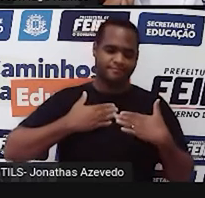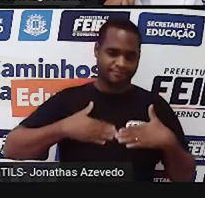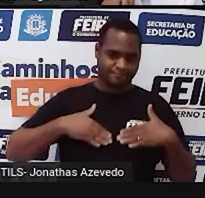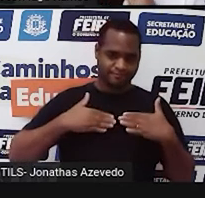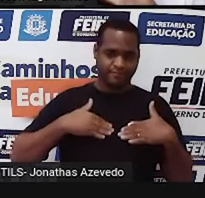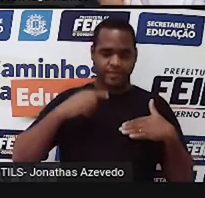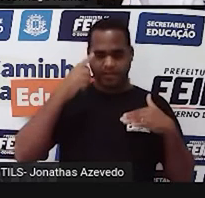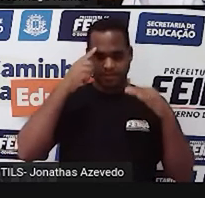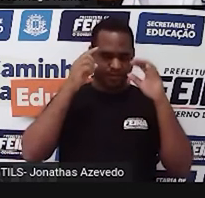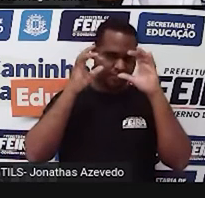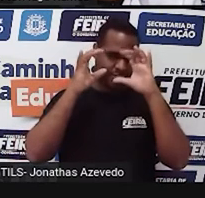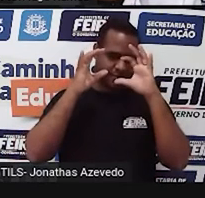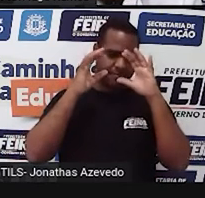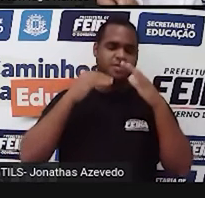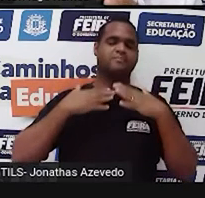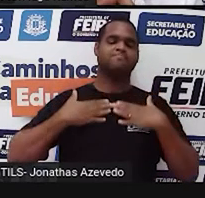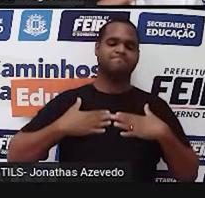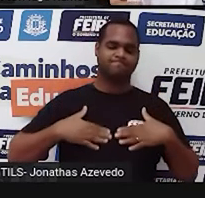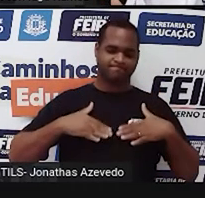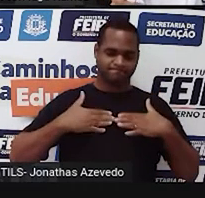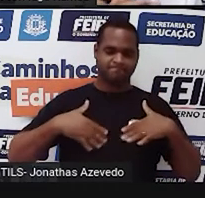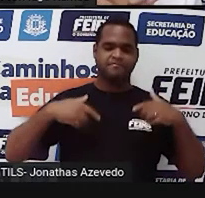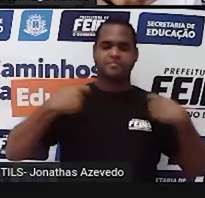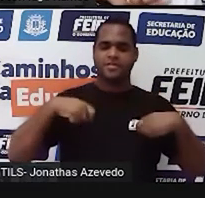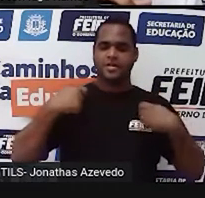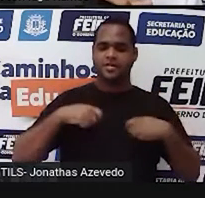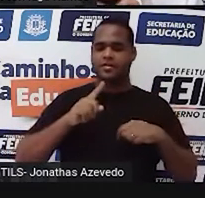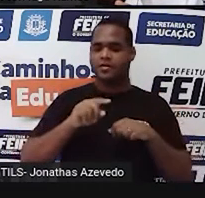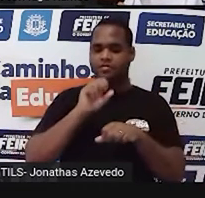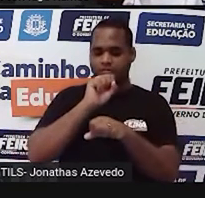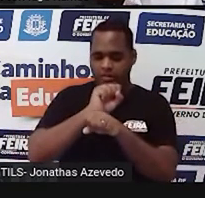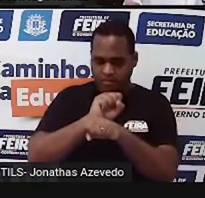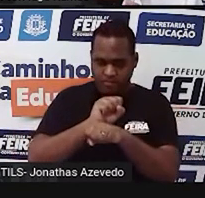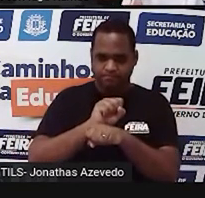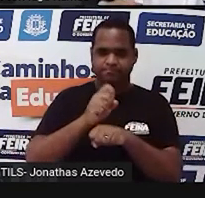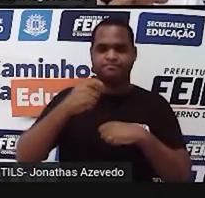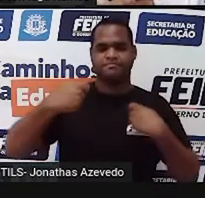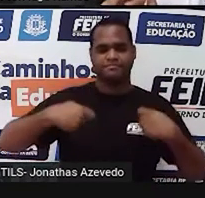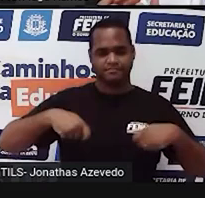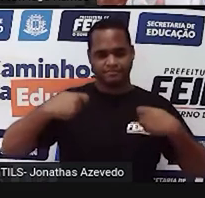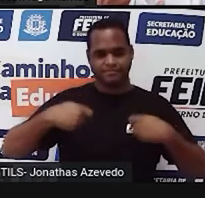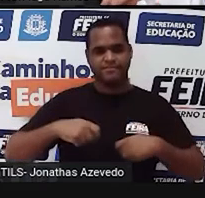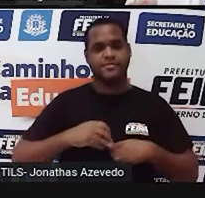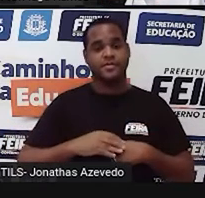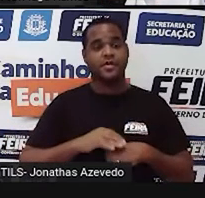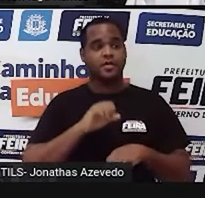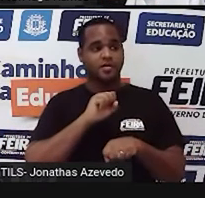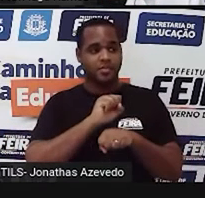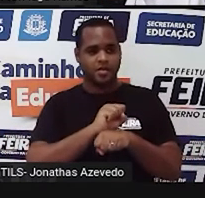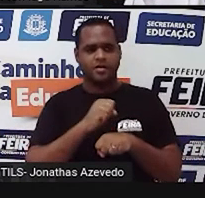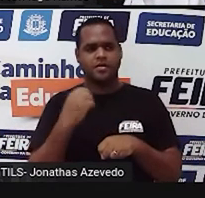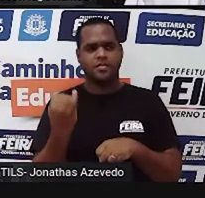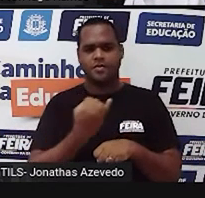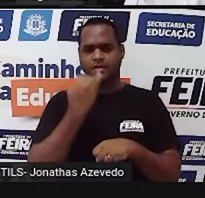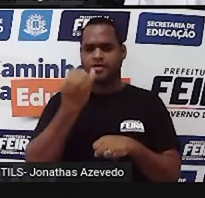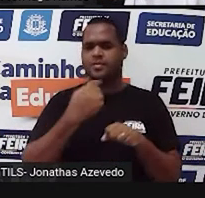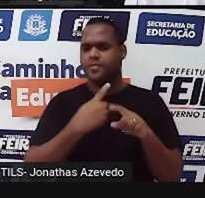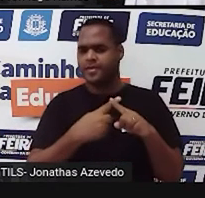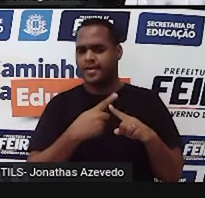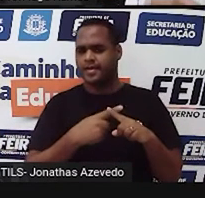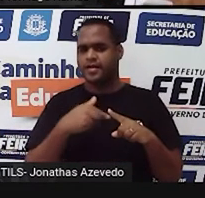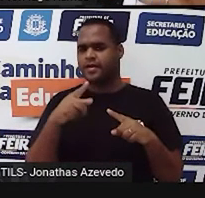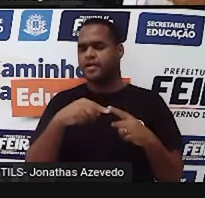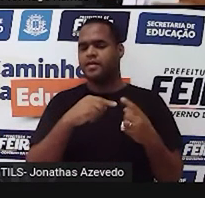para o nosso cérebro dentro da aula, a gente vai fazer uma pausa, tá? E essa pausa é muito importante. Nessa